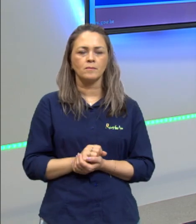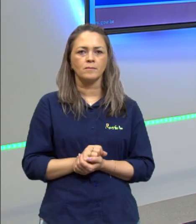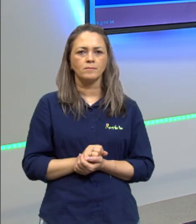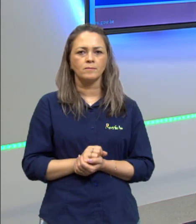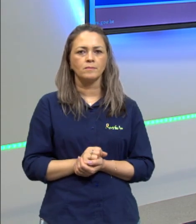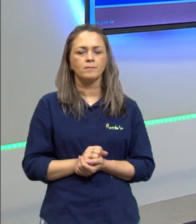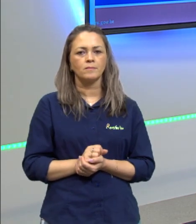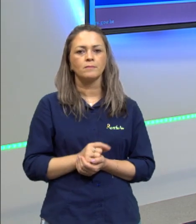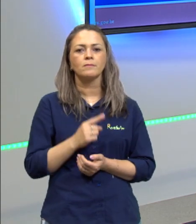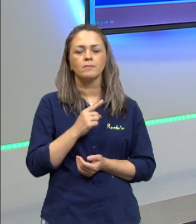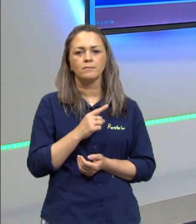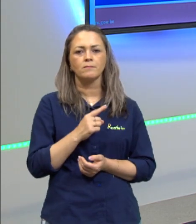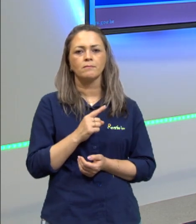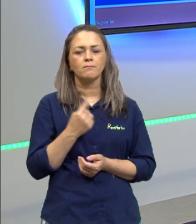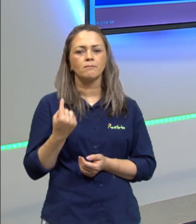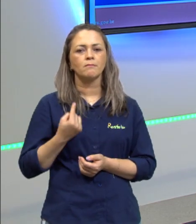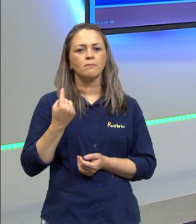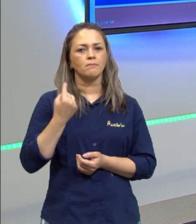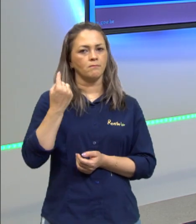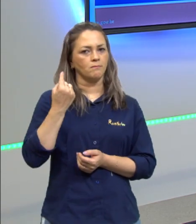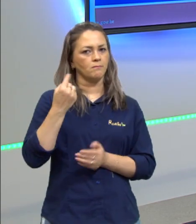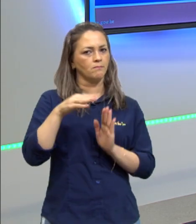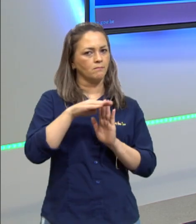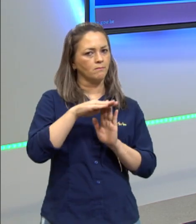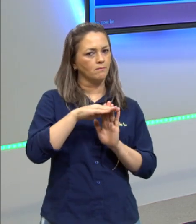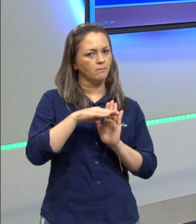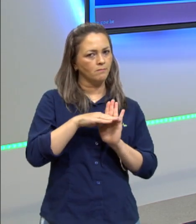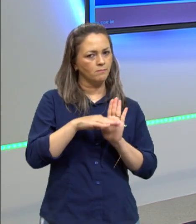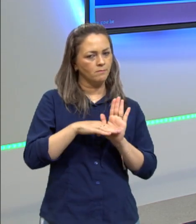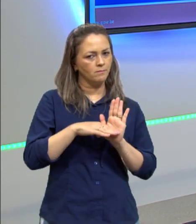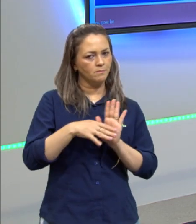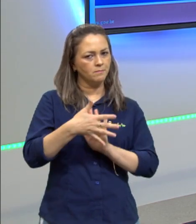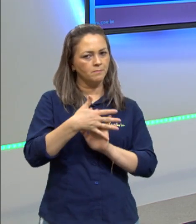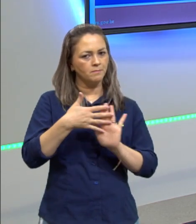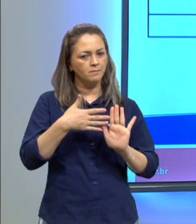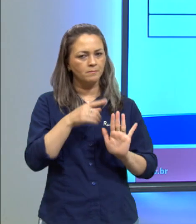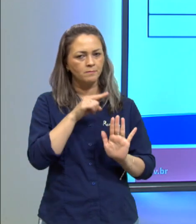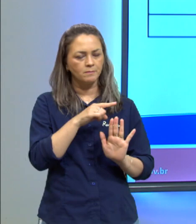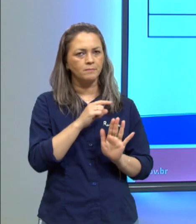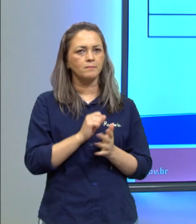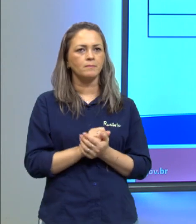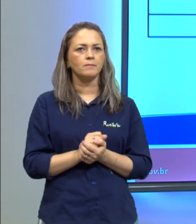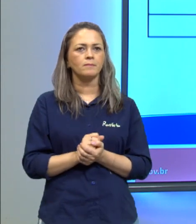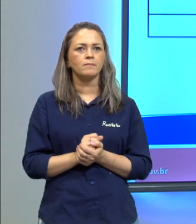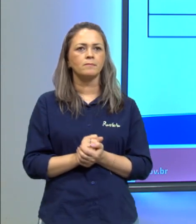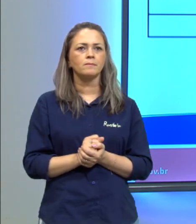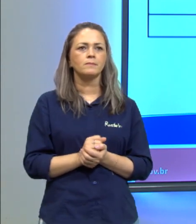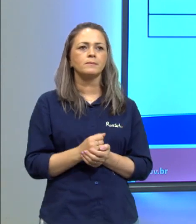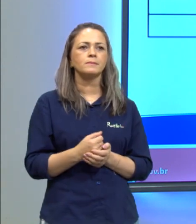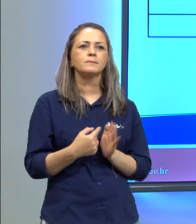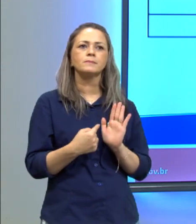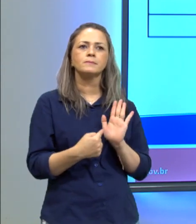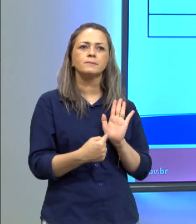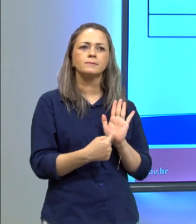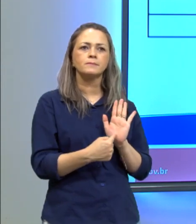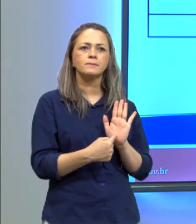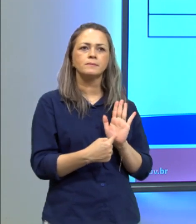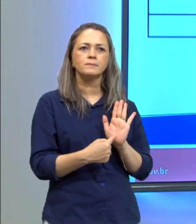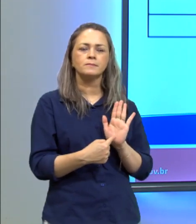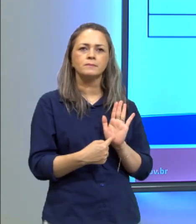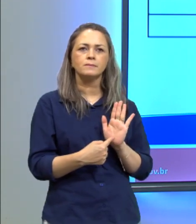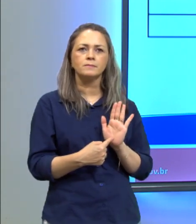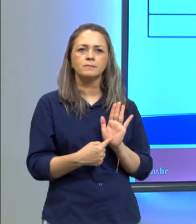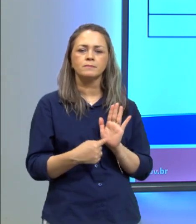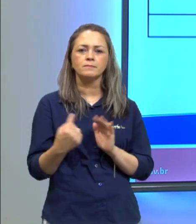considerada alta né porque na nossa tabela na tabela que foi disponibilizada diz que uma taxa é